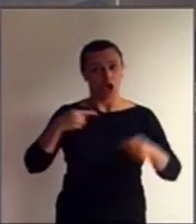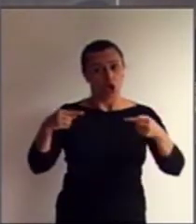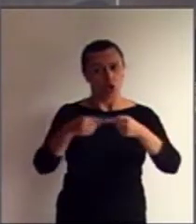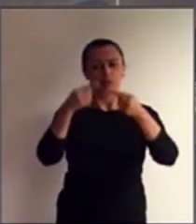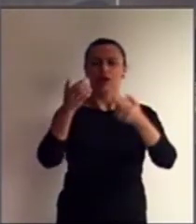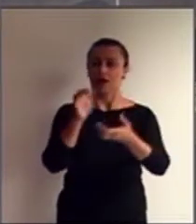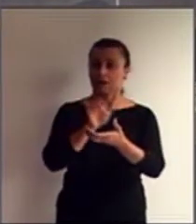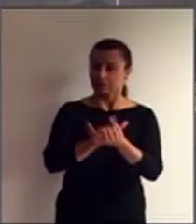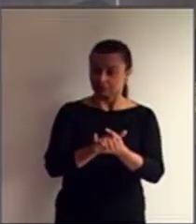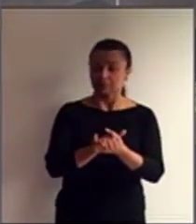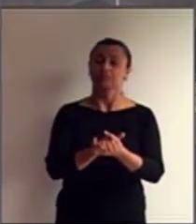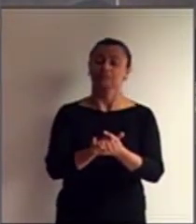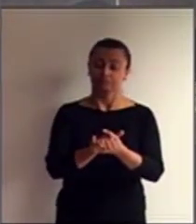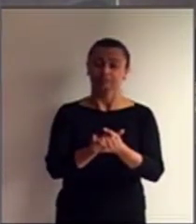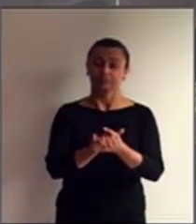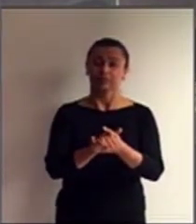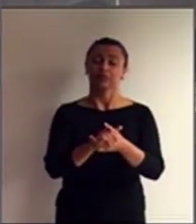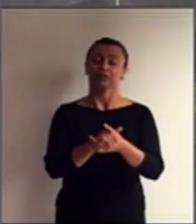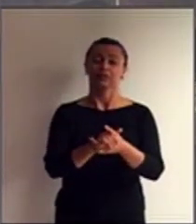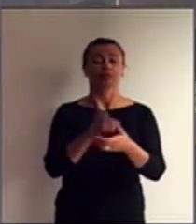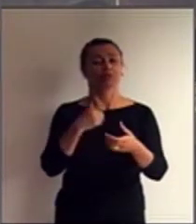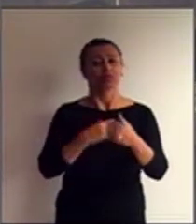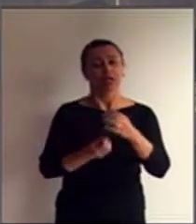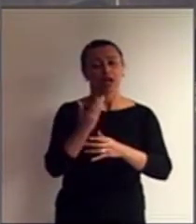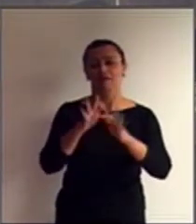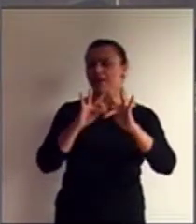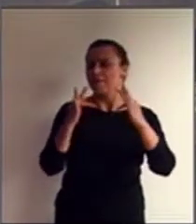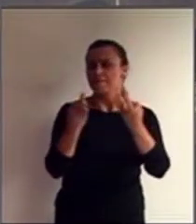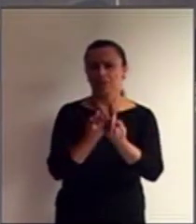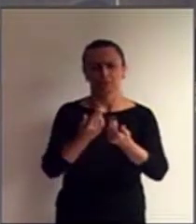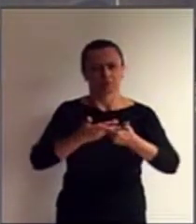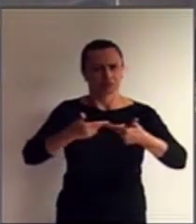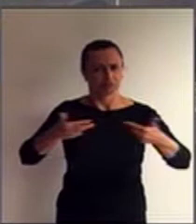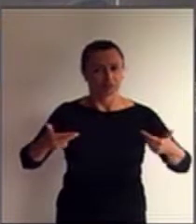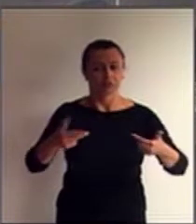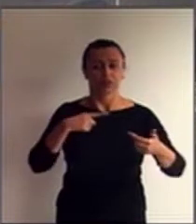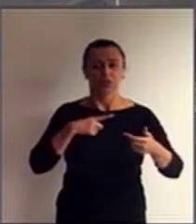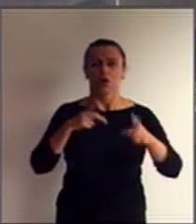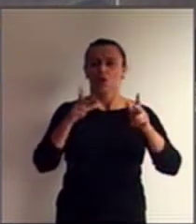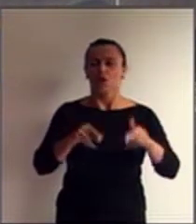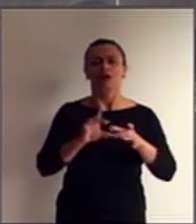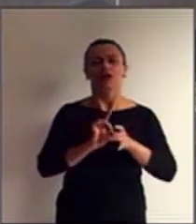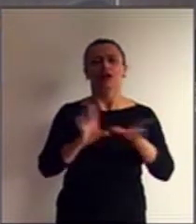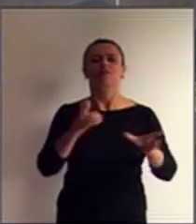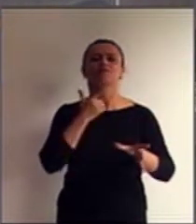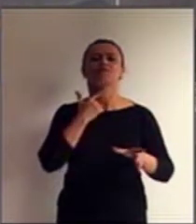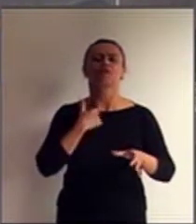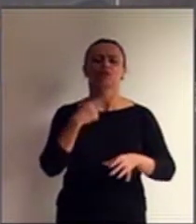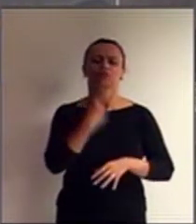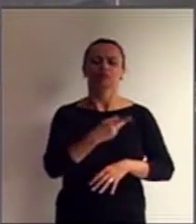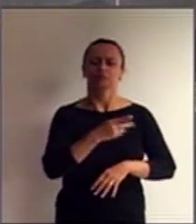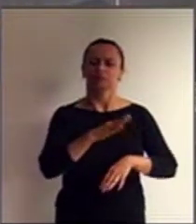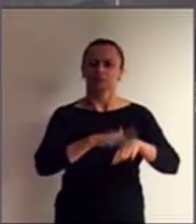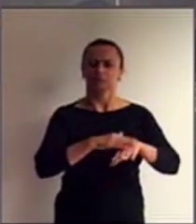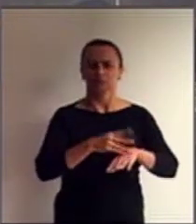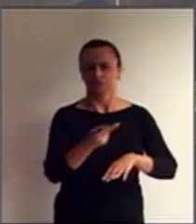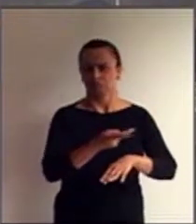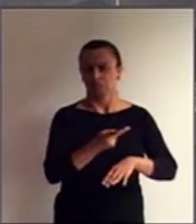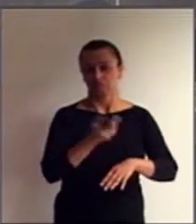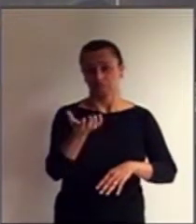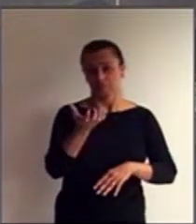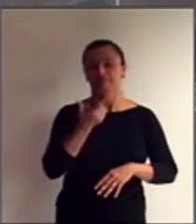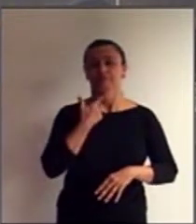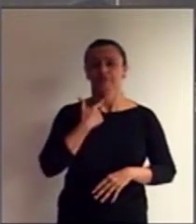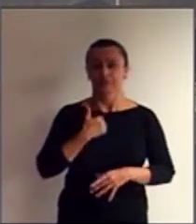matrimônio, de casar-se e estabelecer família, com base no livre e pleno consentimento dos pretendentes.